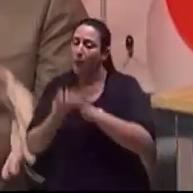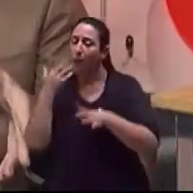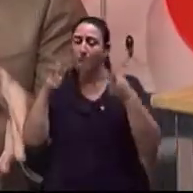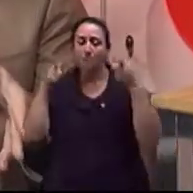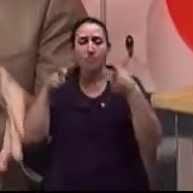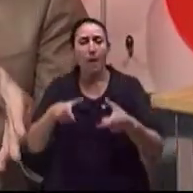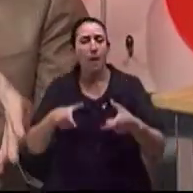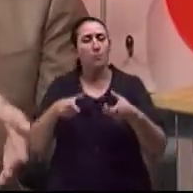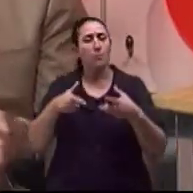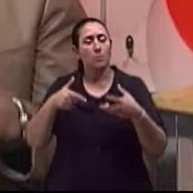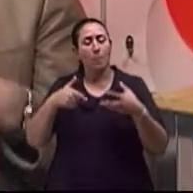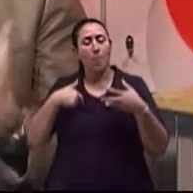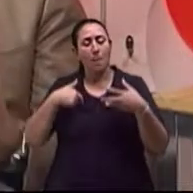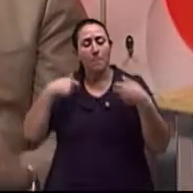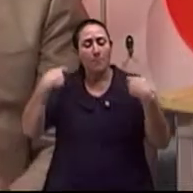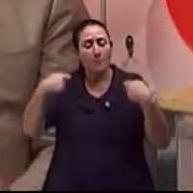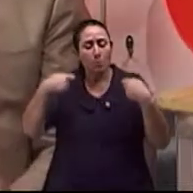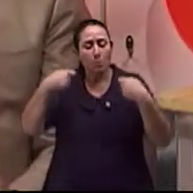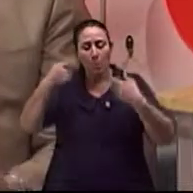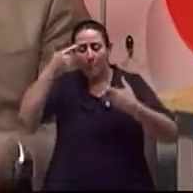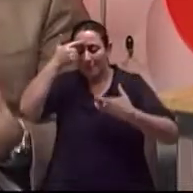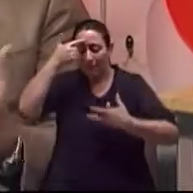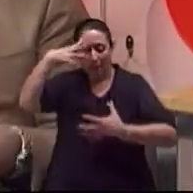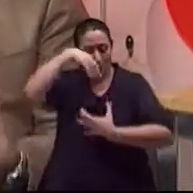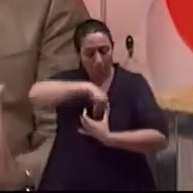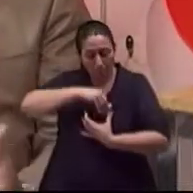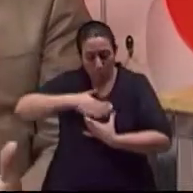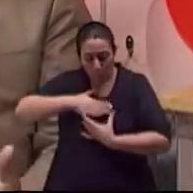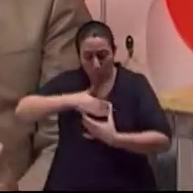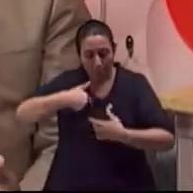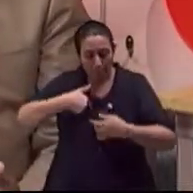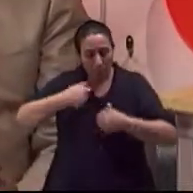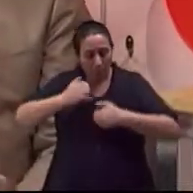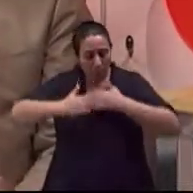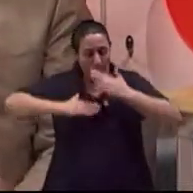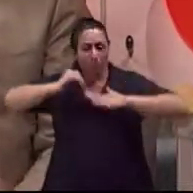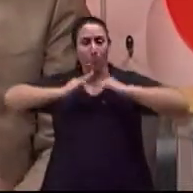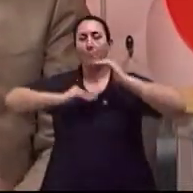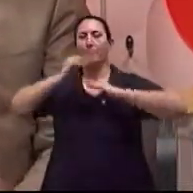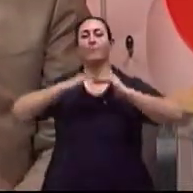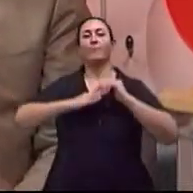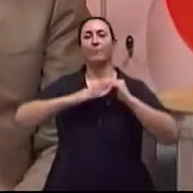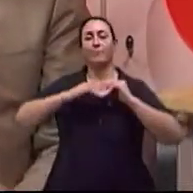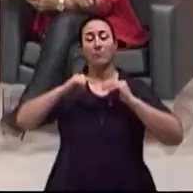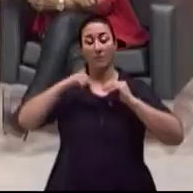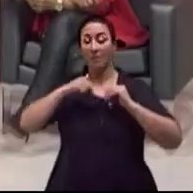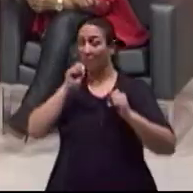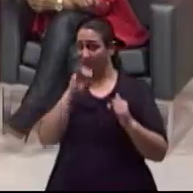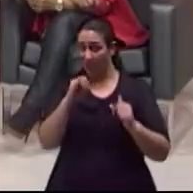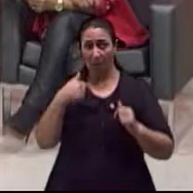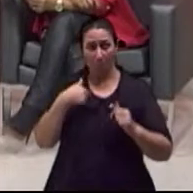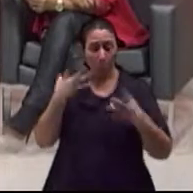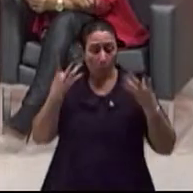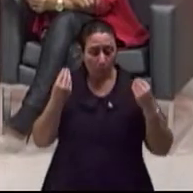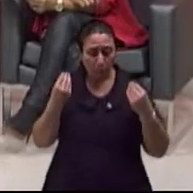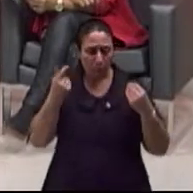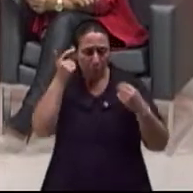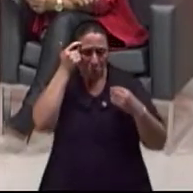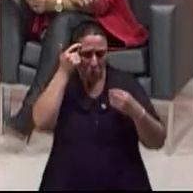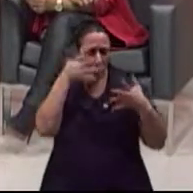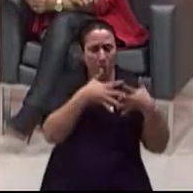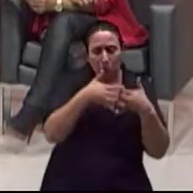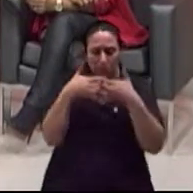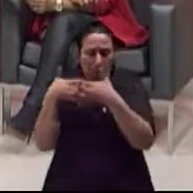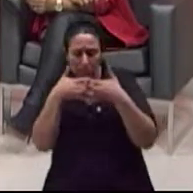lacuna dentro de mim E isso, com certeza, vai me atrapalhar no meu desenvolvimento E a vida é esse espaço? A vida é